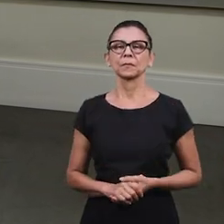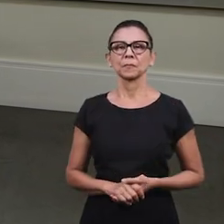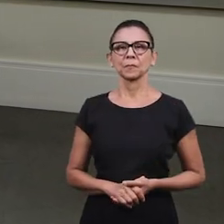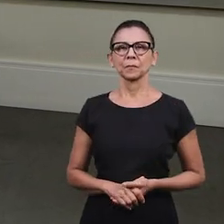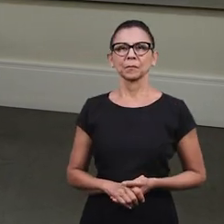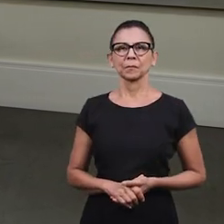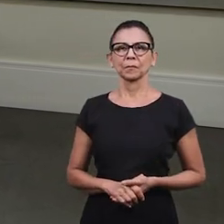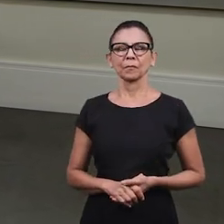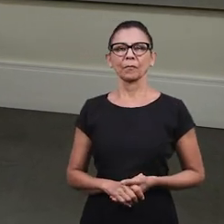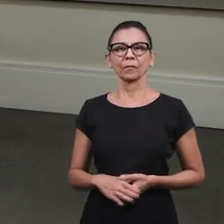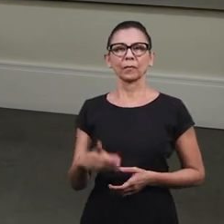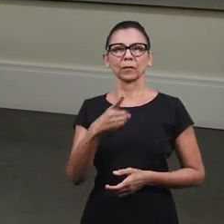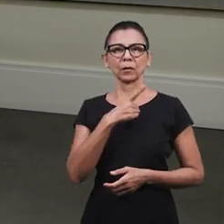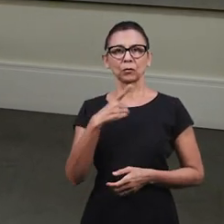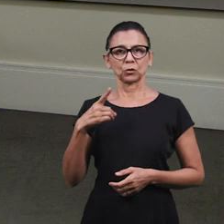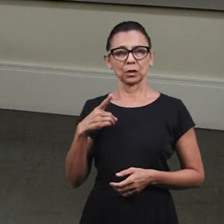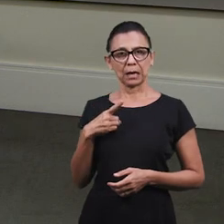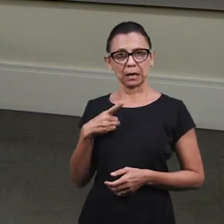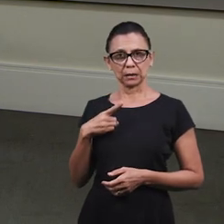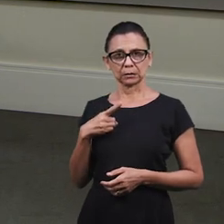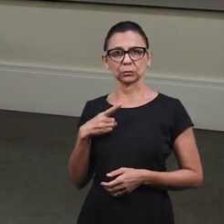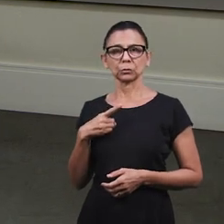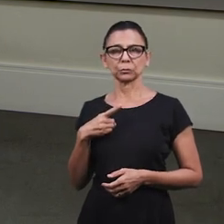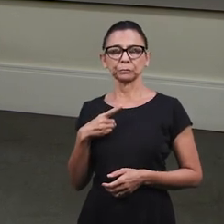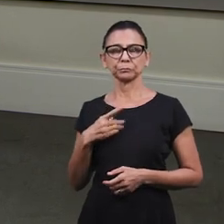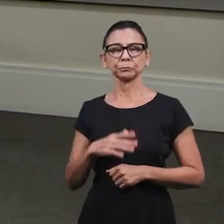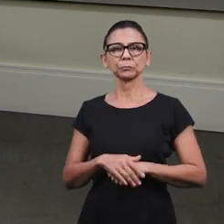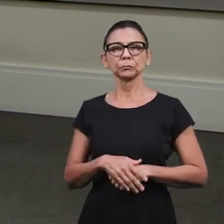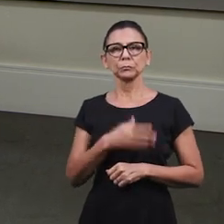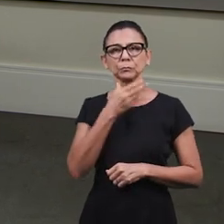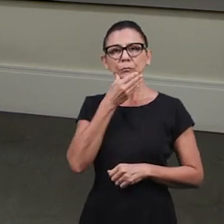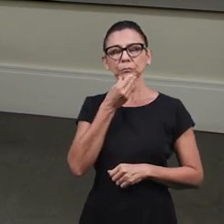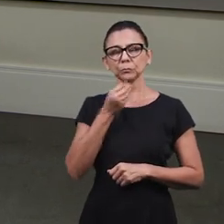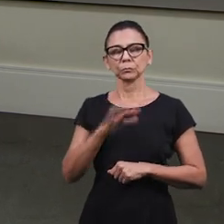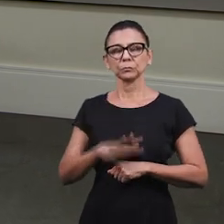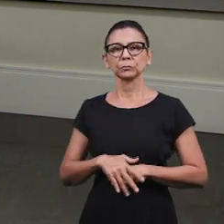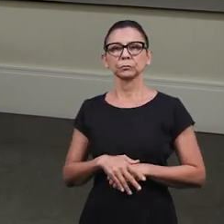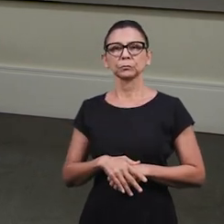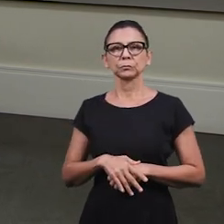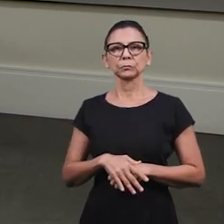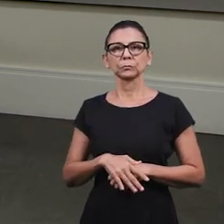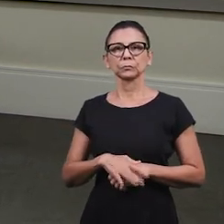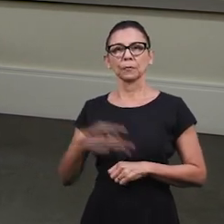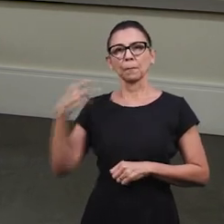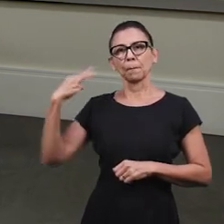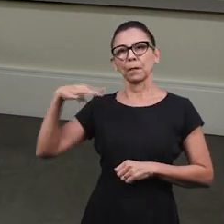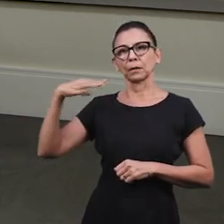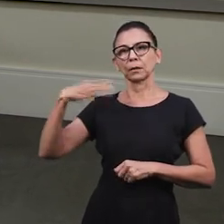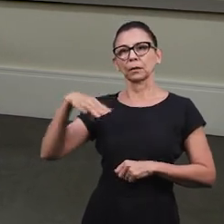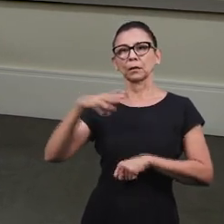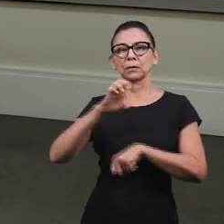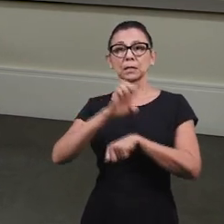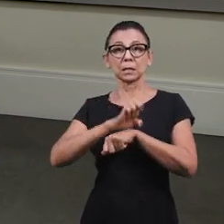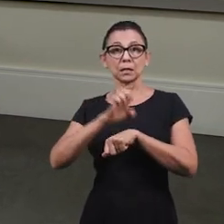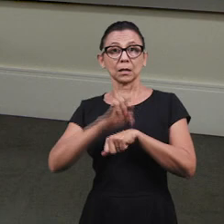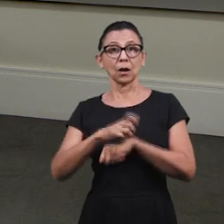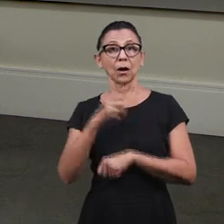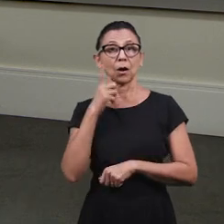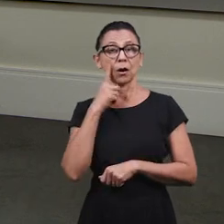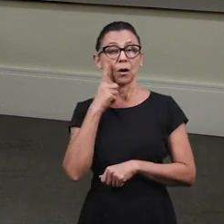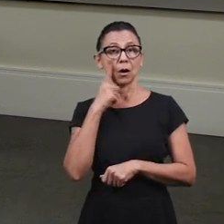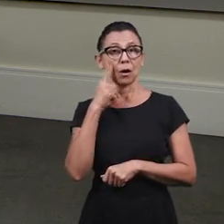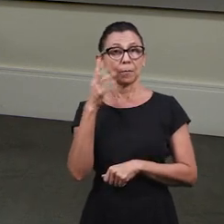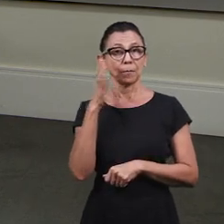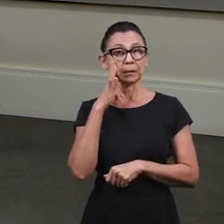nosso irmão diácono Armando. O Armando, ele pertence à igreja ali em São Luís, no estado do Maranhão. E ele vai nos dar uma aula.